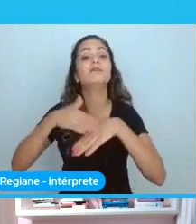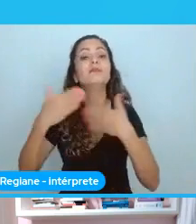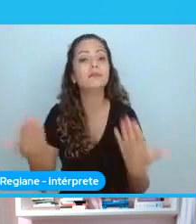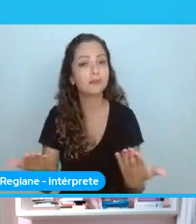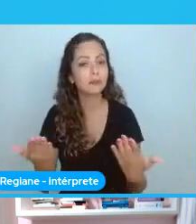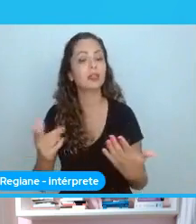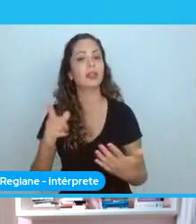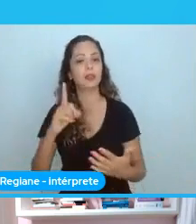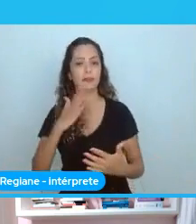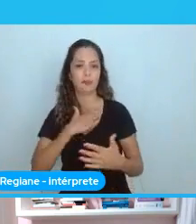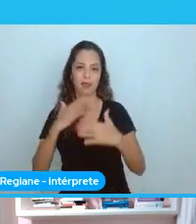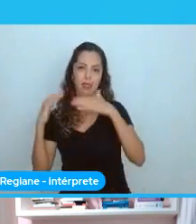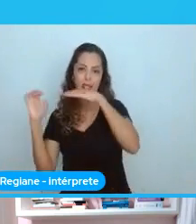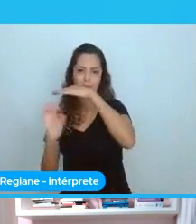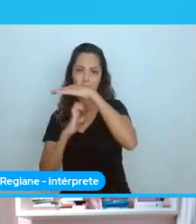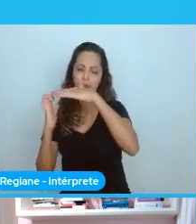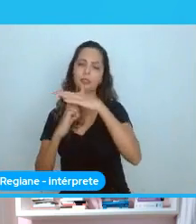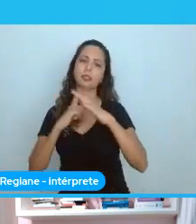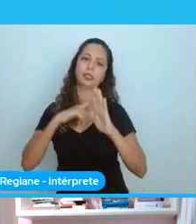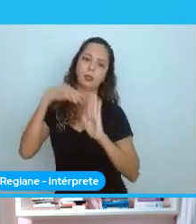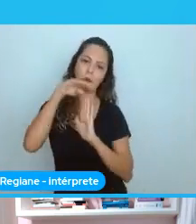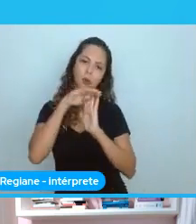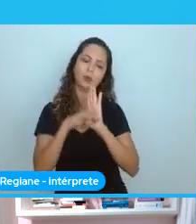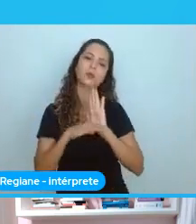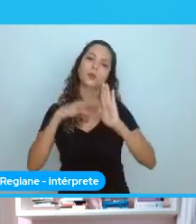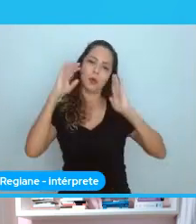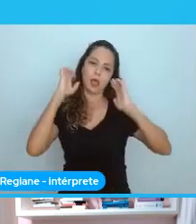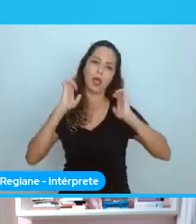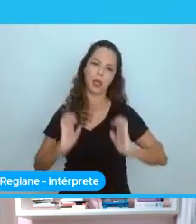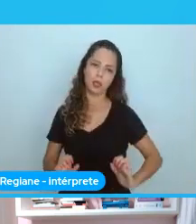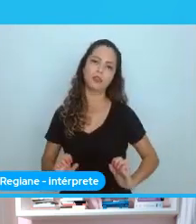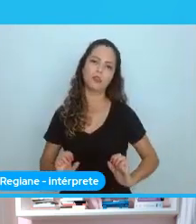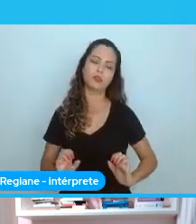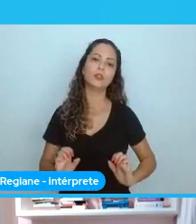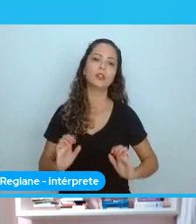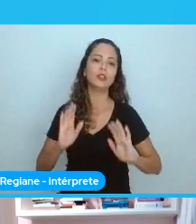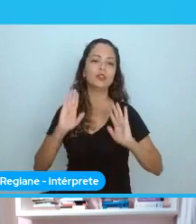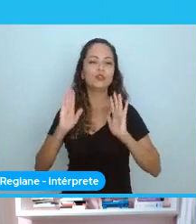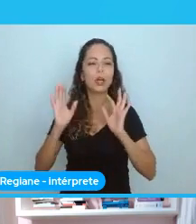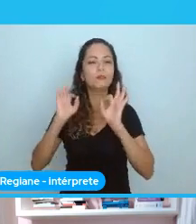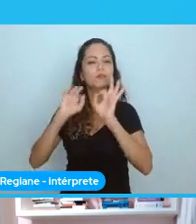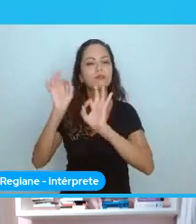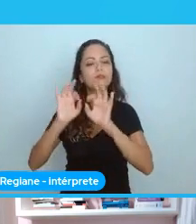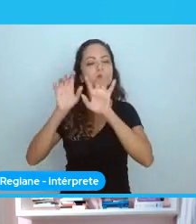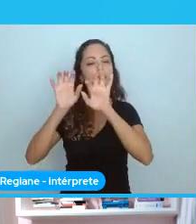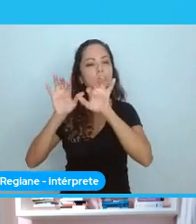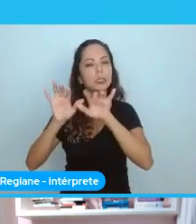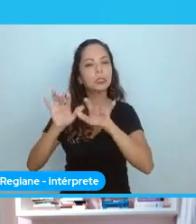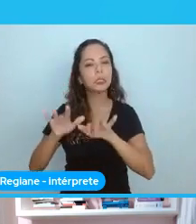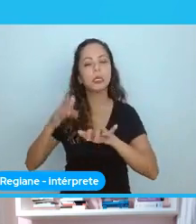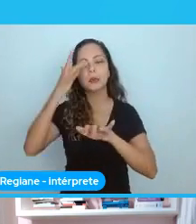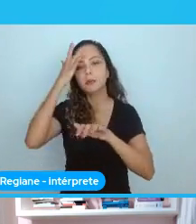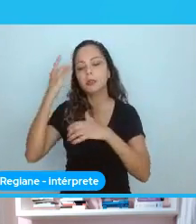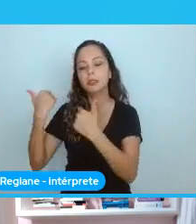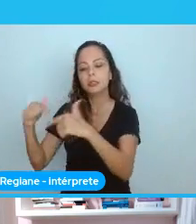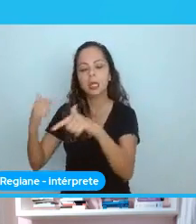que foi construído de uma forma muito atenciosa e carinhosa pelas pessoas que estão lá na frente.